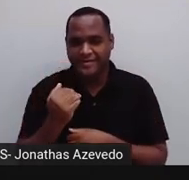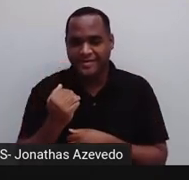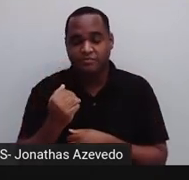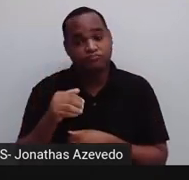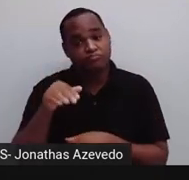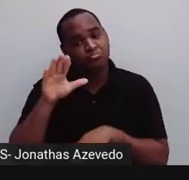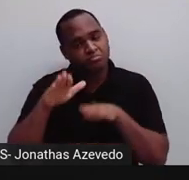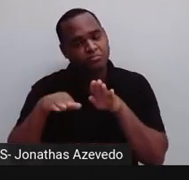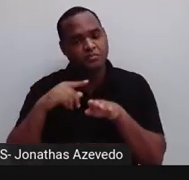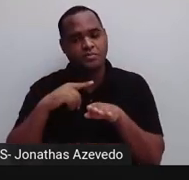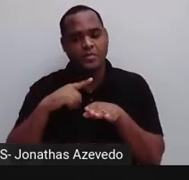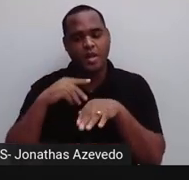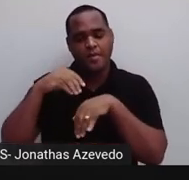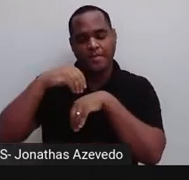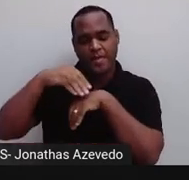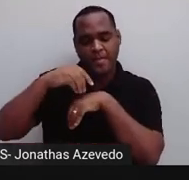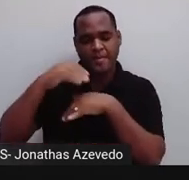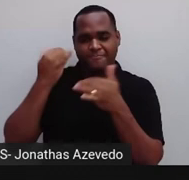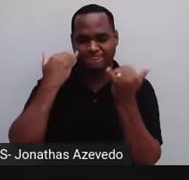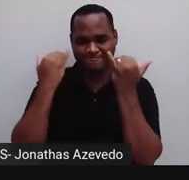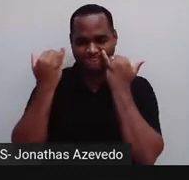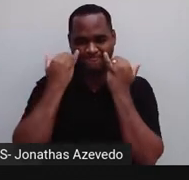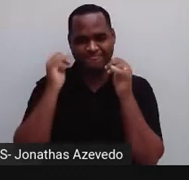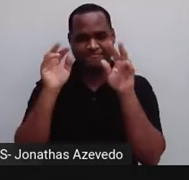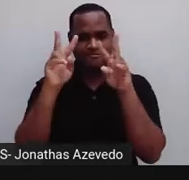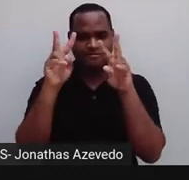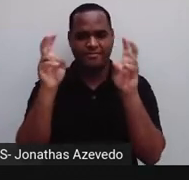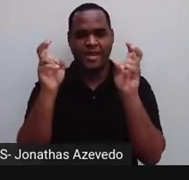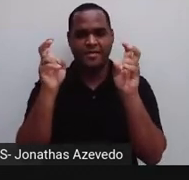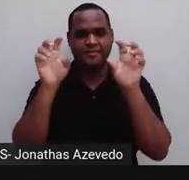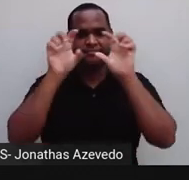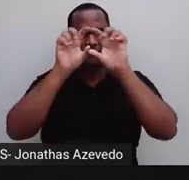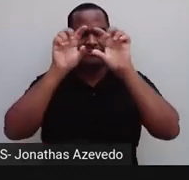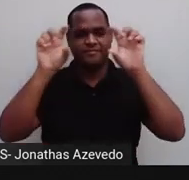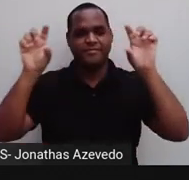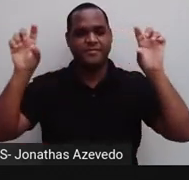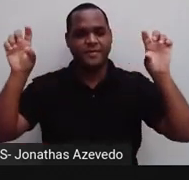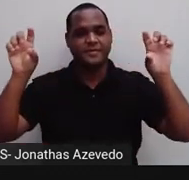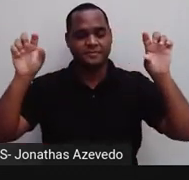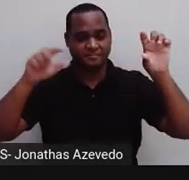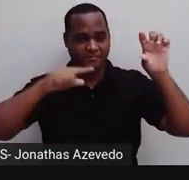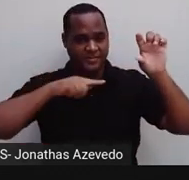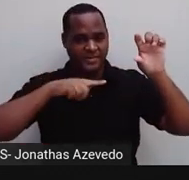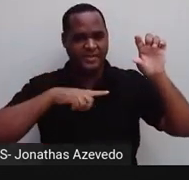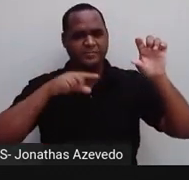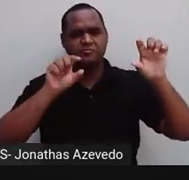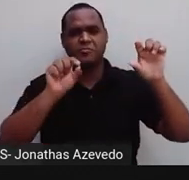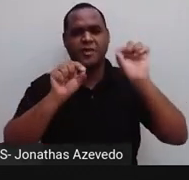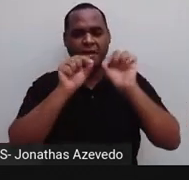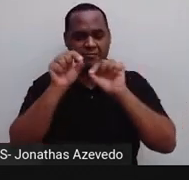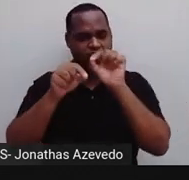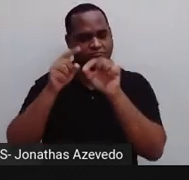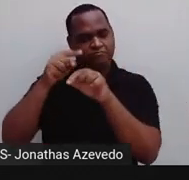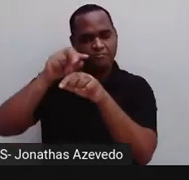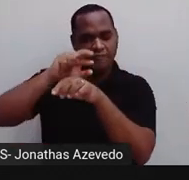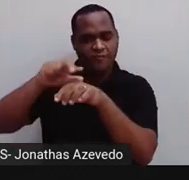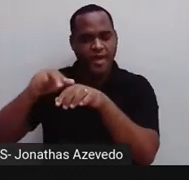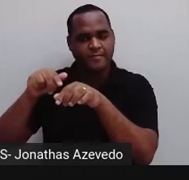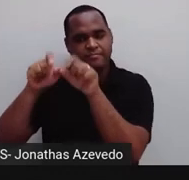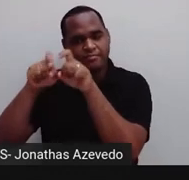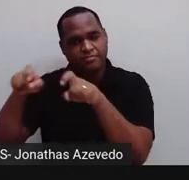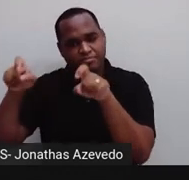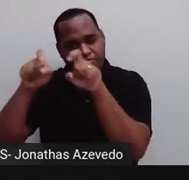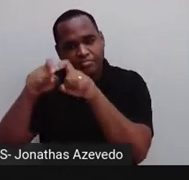é trazida no título. Então, esse gráfico trata de dispositivos de acesso.